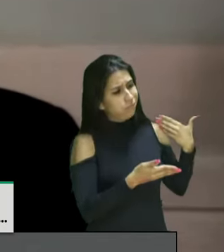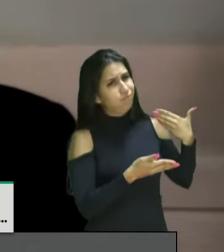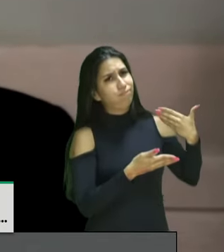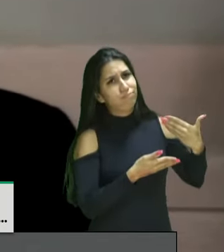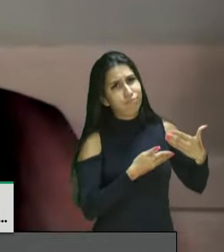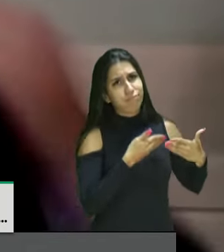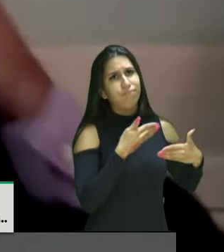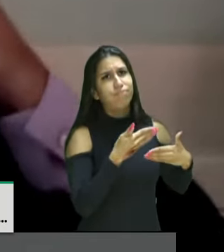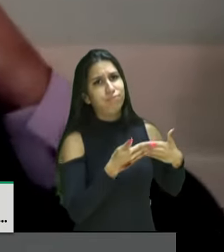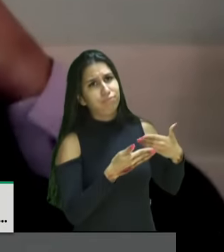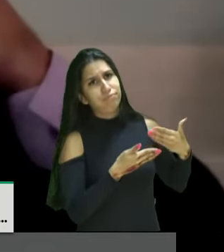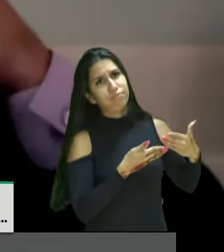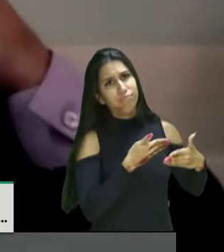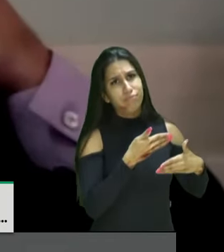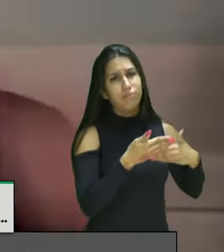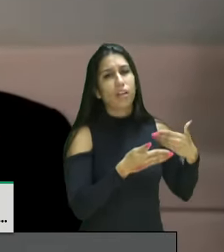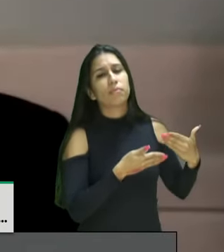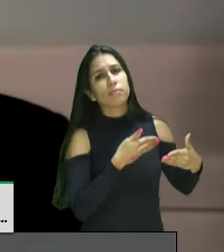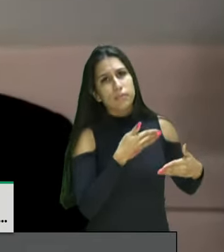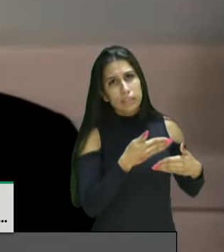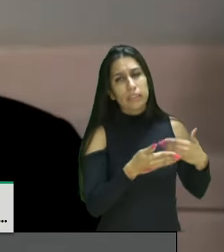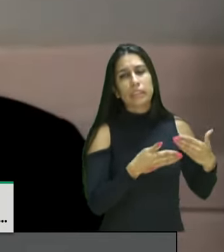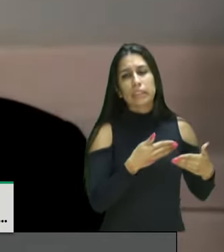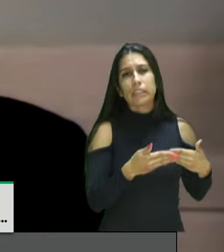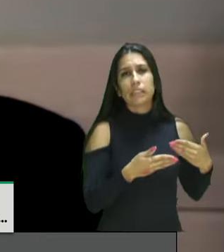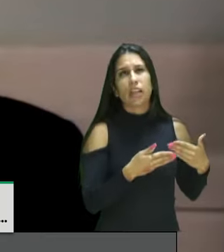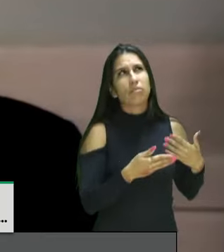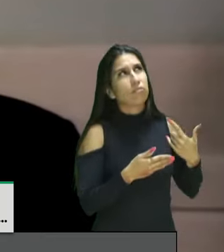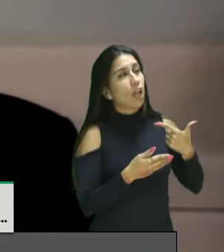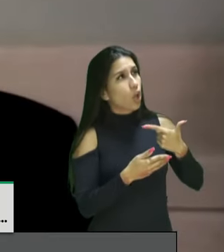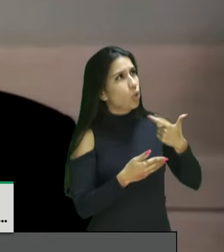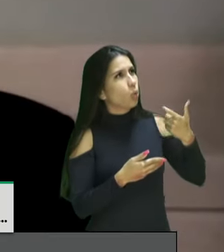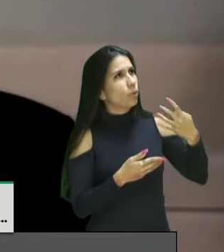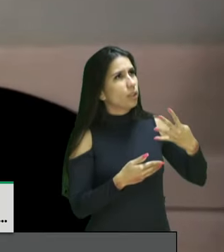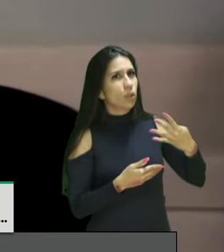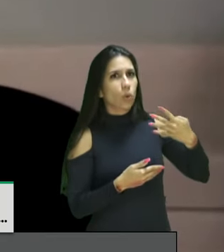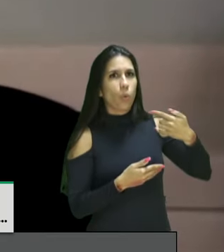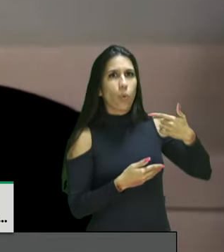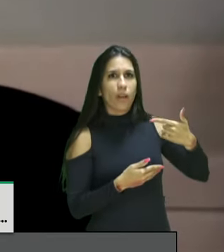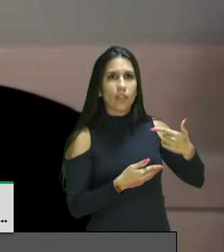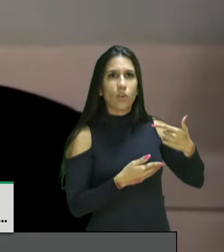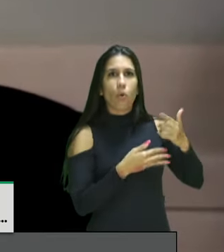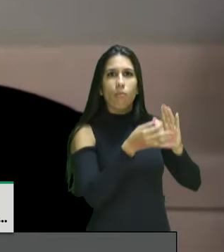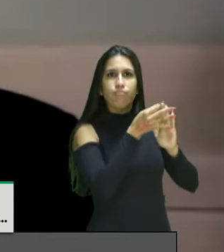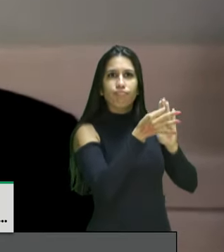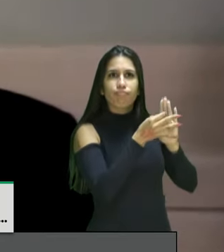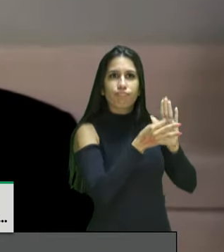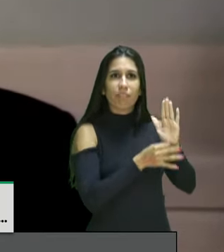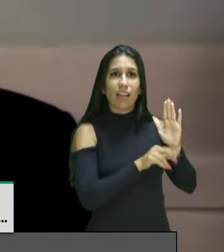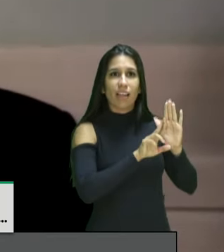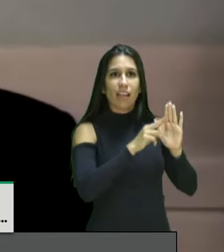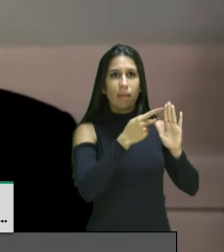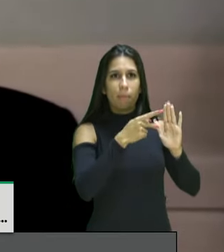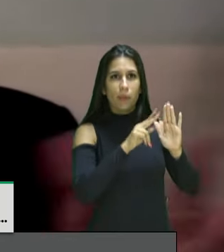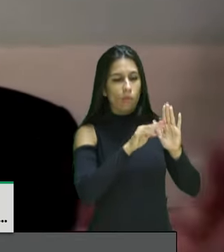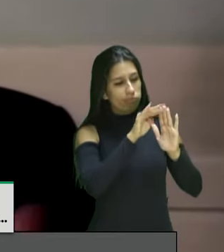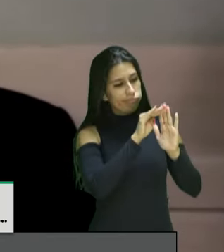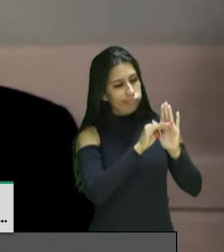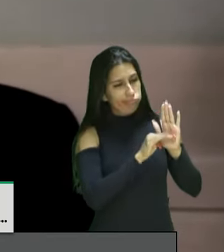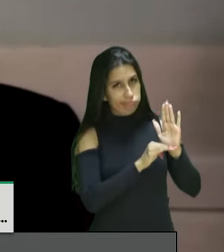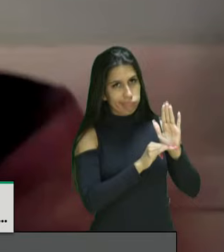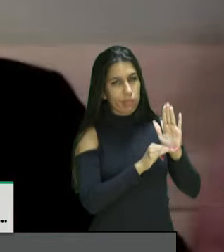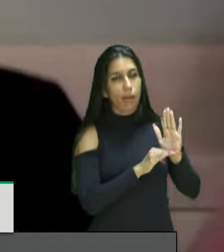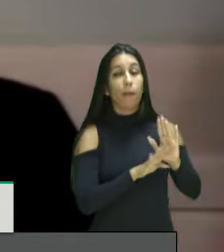cada uma das pautas tratadas naquelas 242 recomendações da IRPU agora